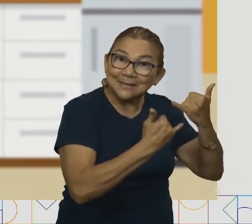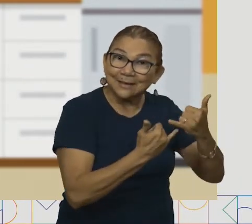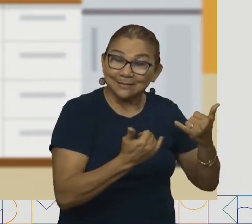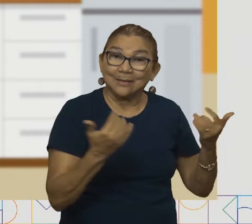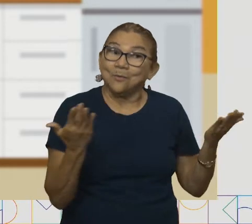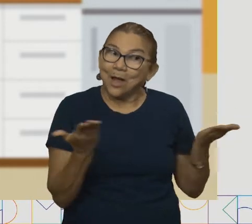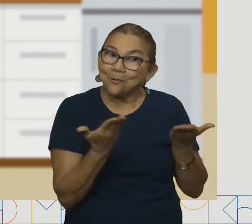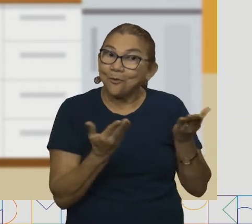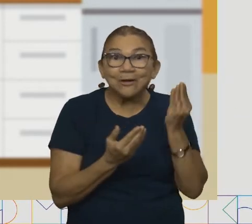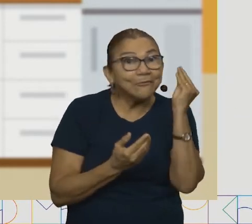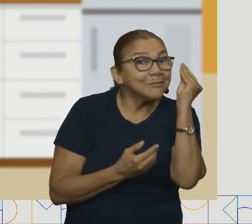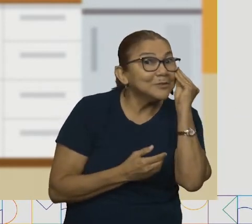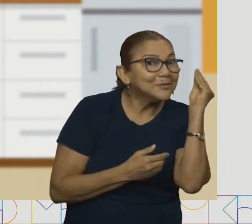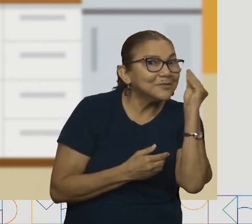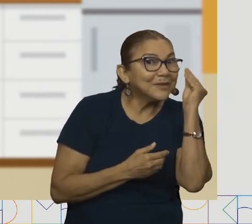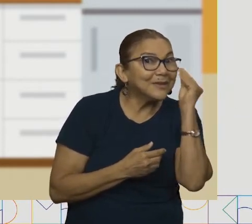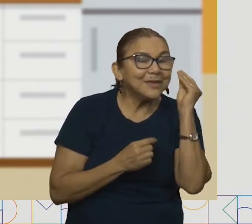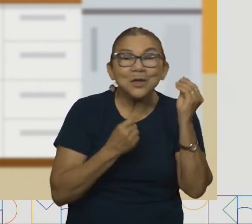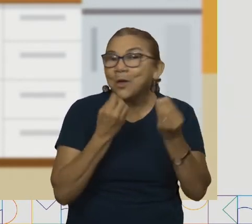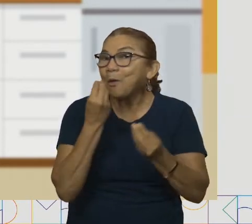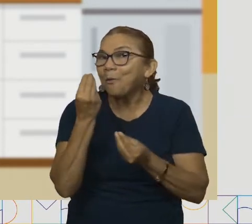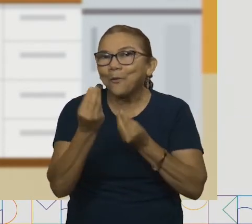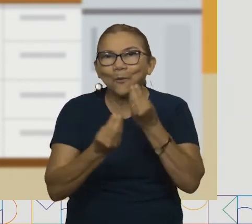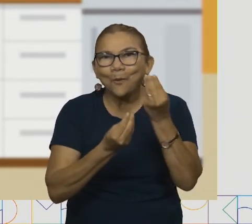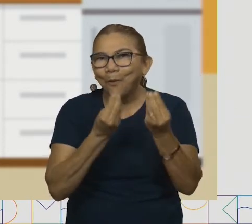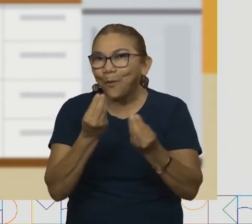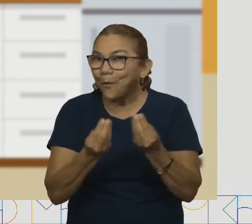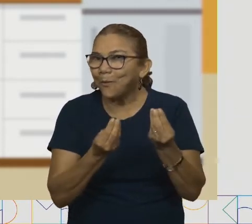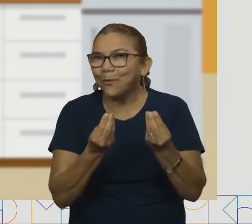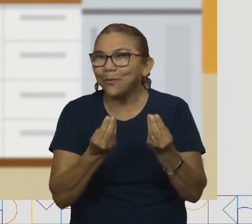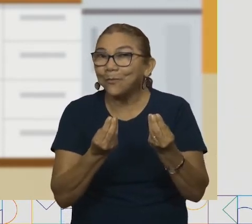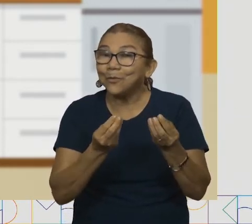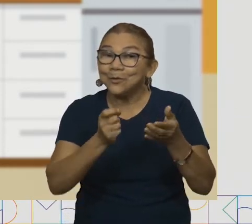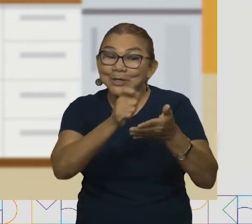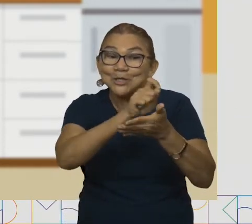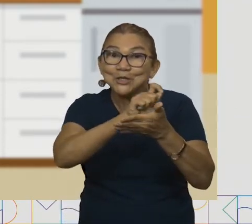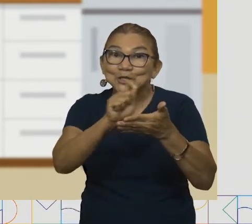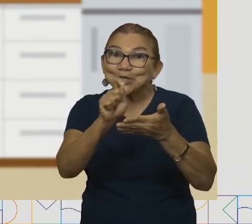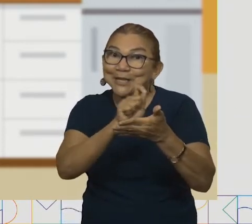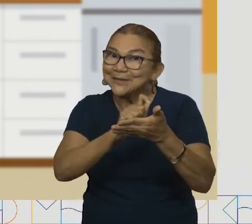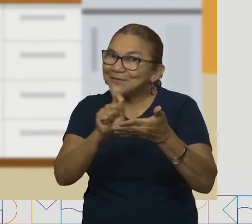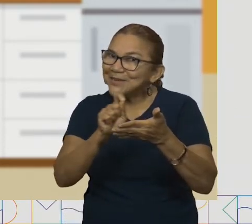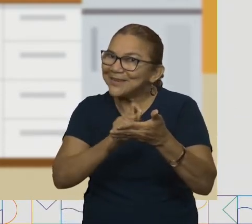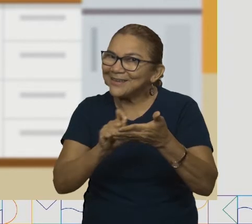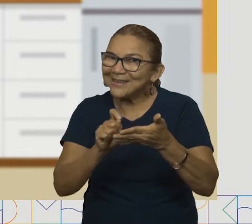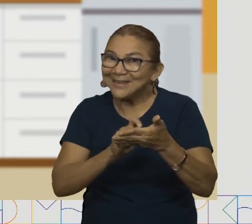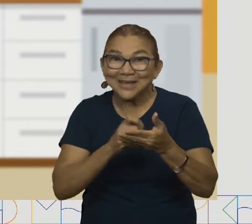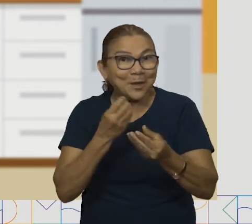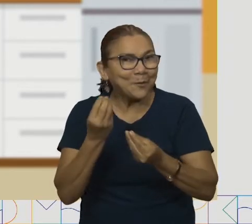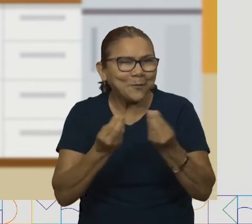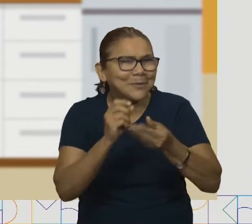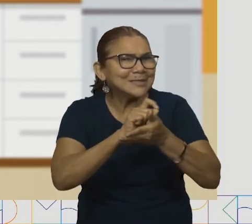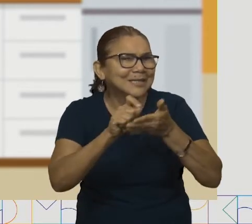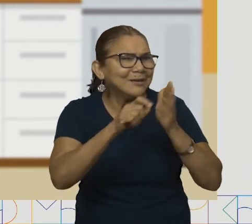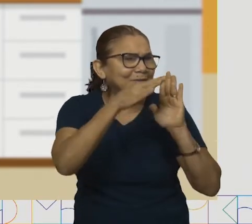investigar como é a escrita dos ingredientes, do modo de preparo da nossa receita de hoje. Primeiro, nós